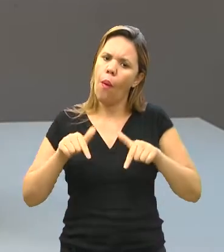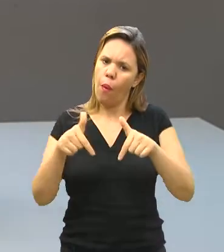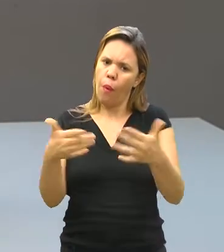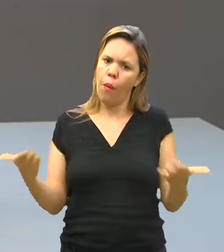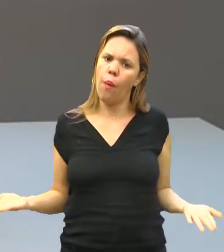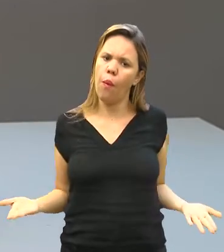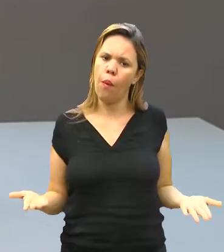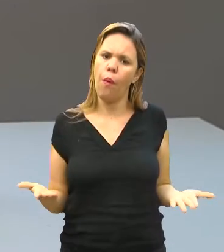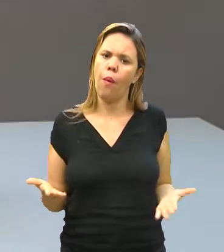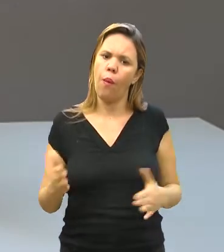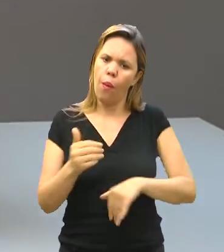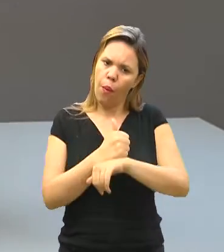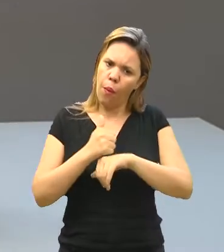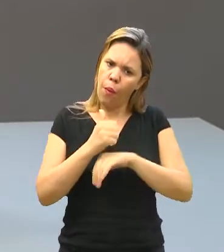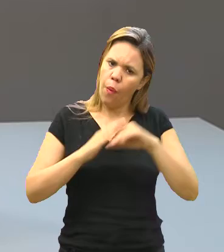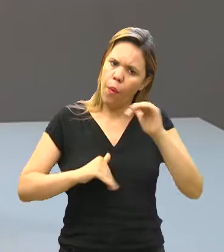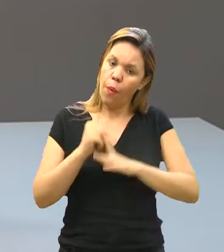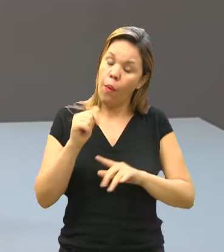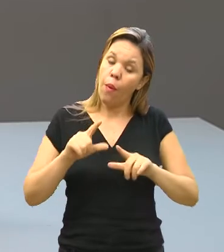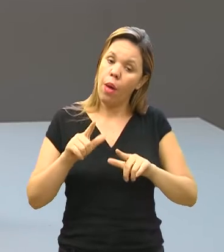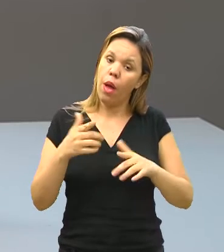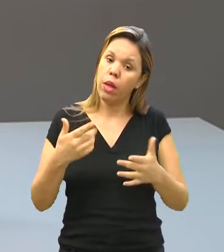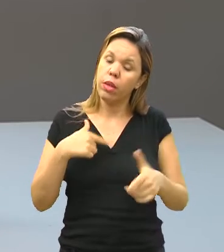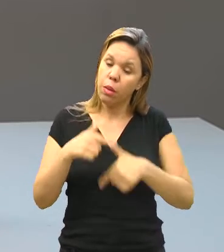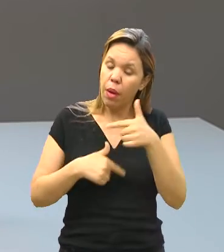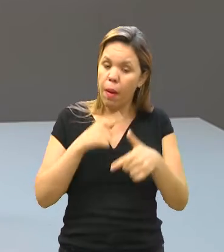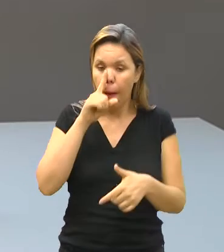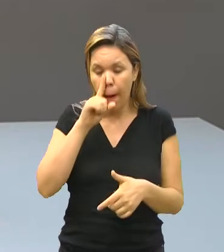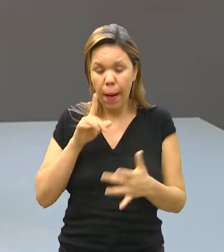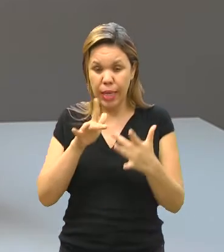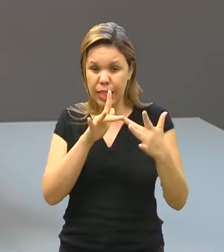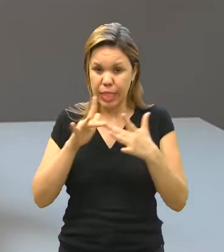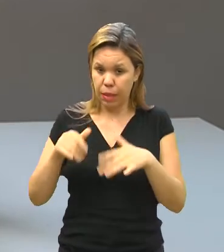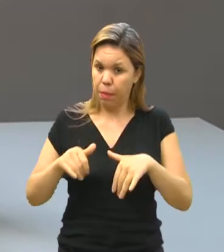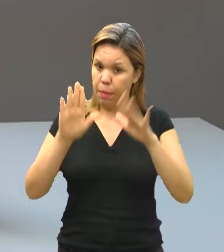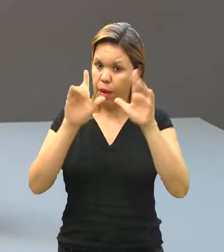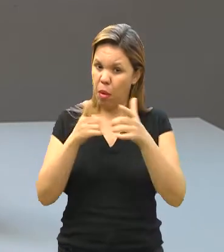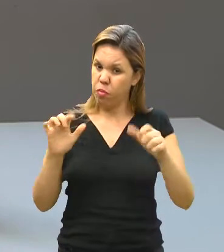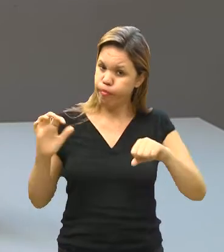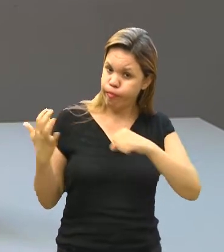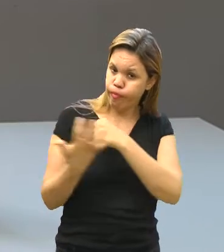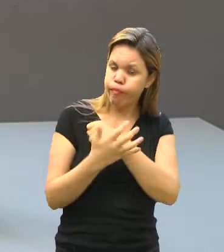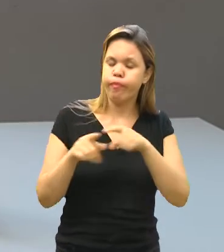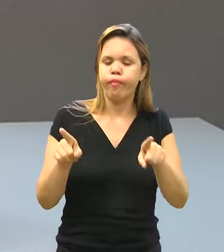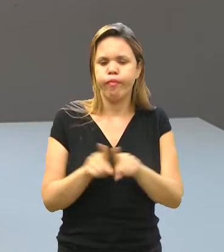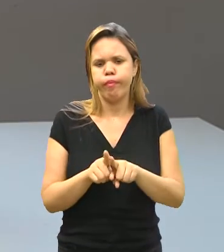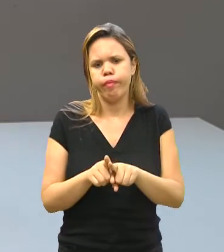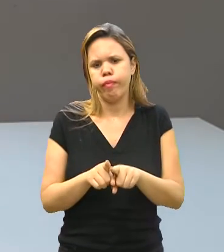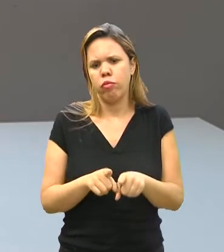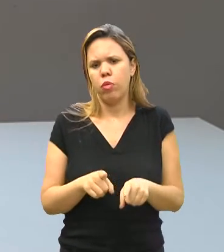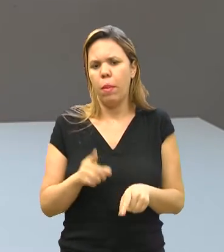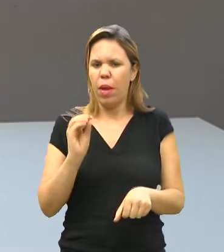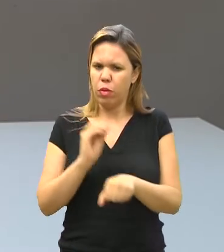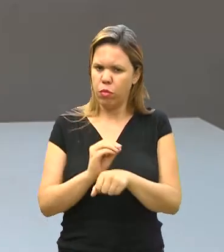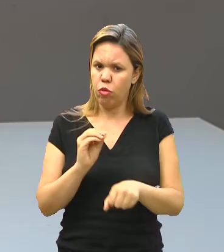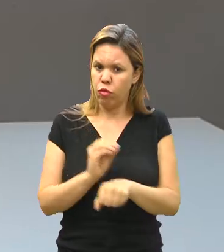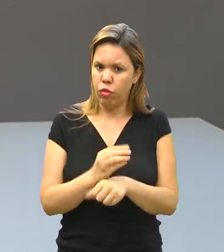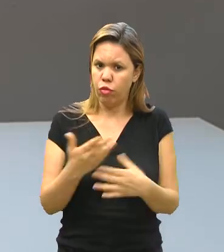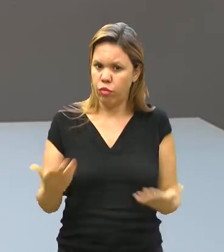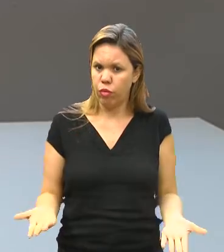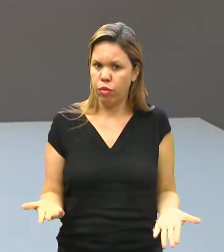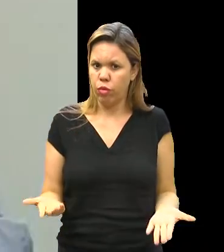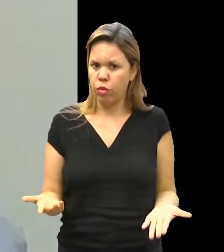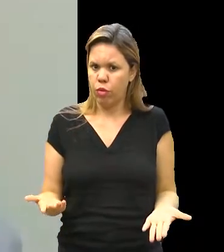é providenciar que esses profissionais que estão sujeitos a ter o maior contato com o coronavírus estejam mais